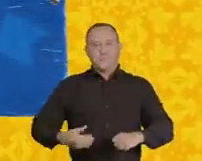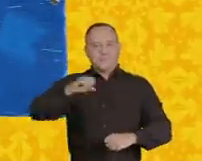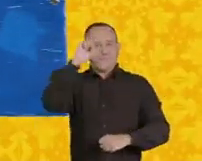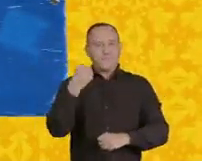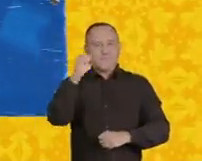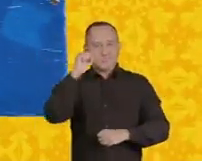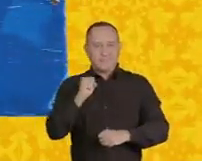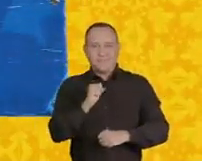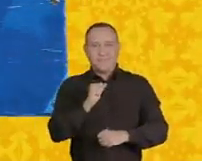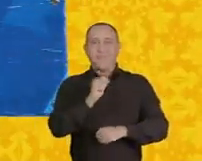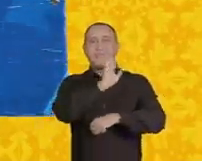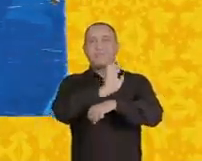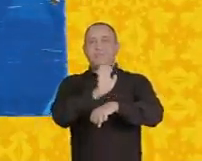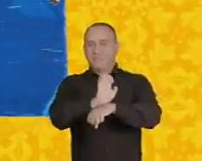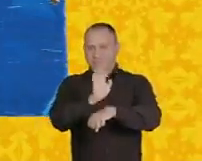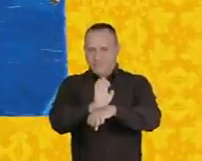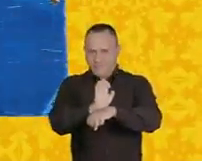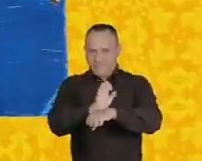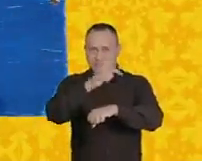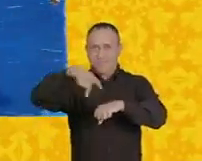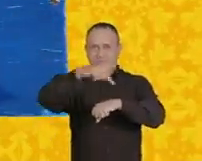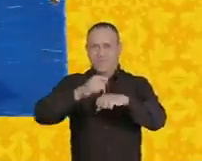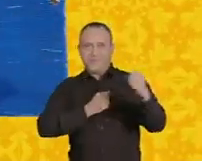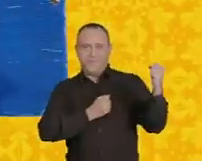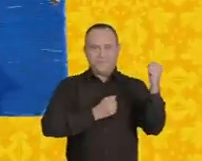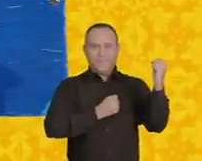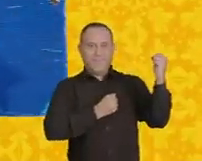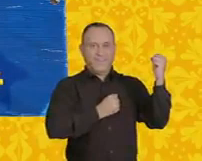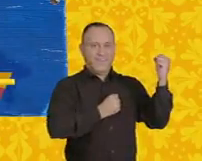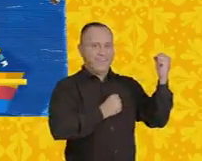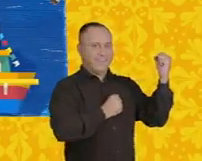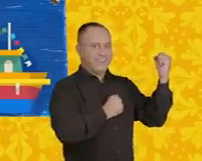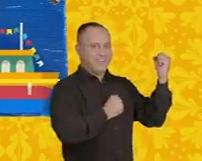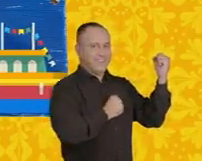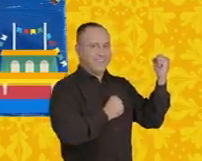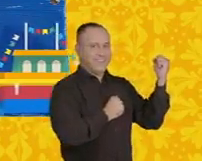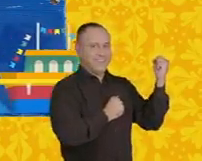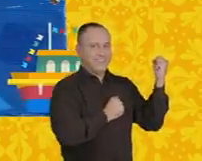Governo do Estado, Sergipe, o país do forró.